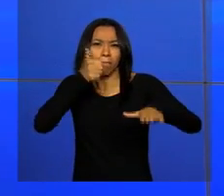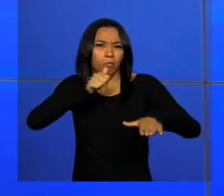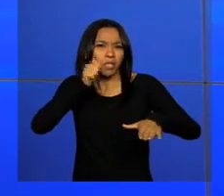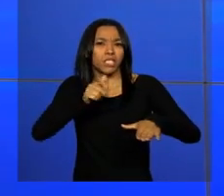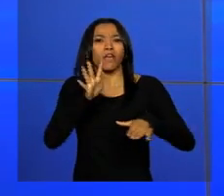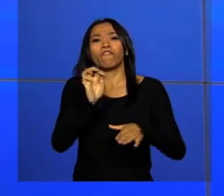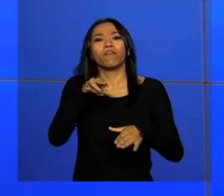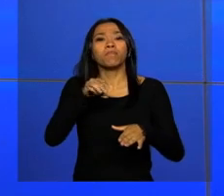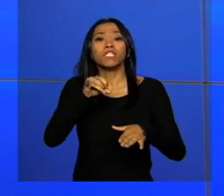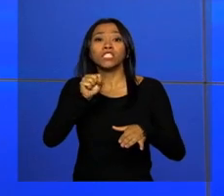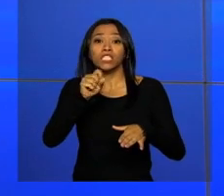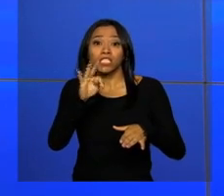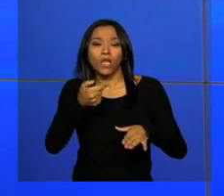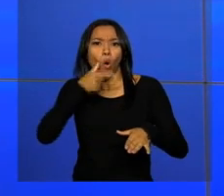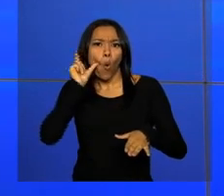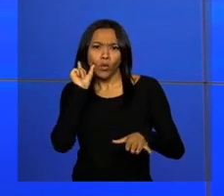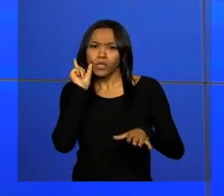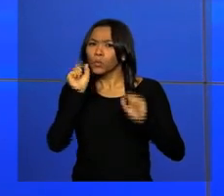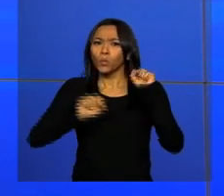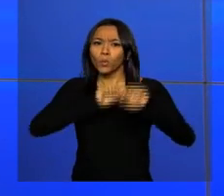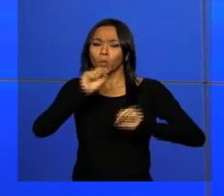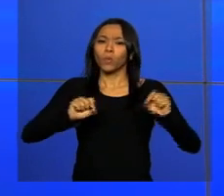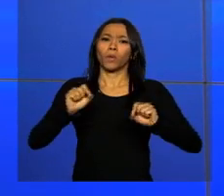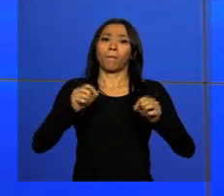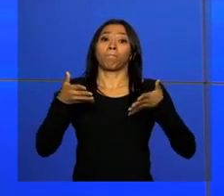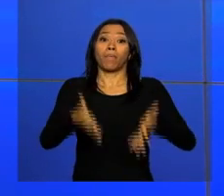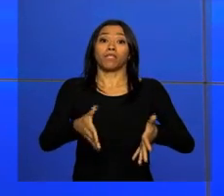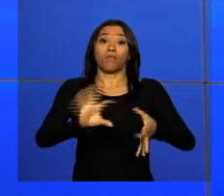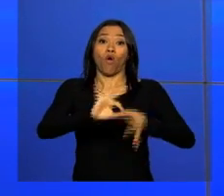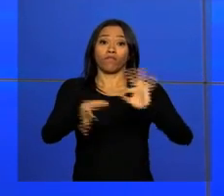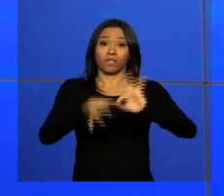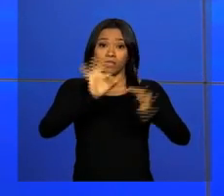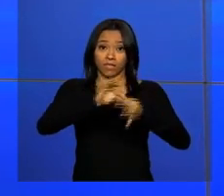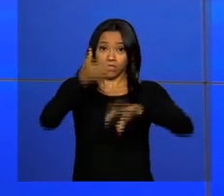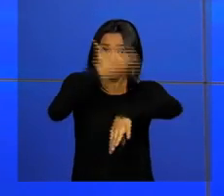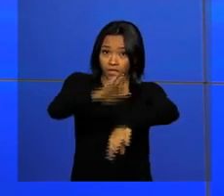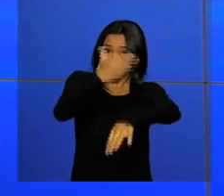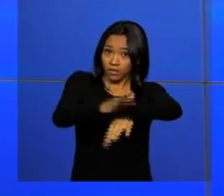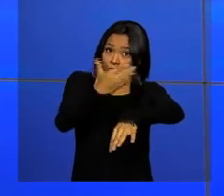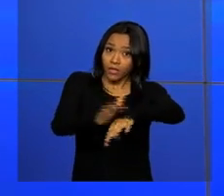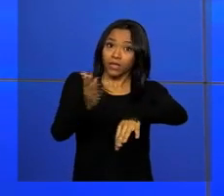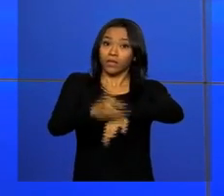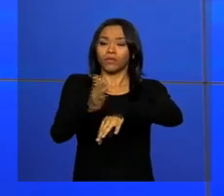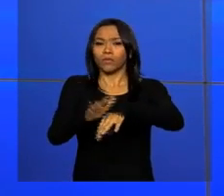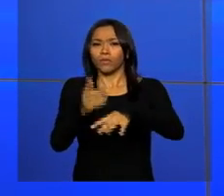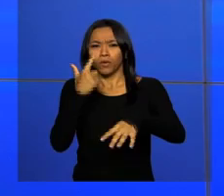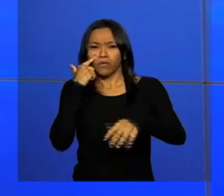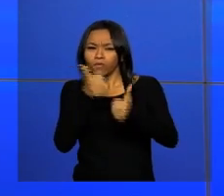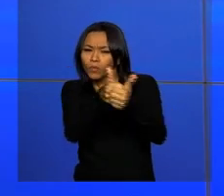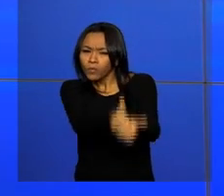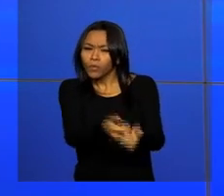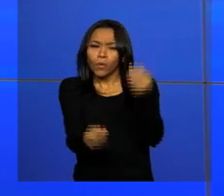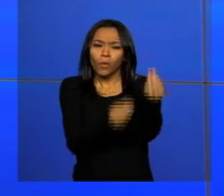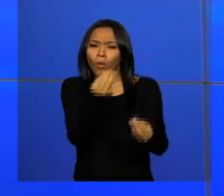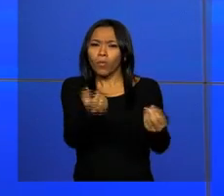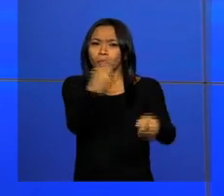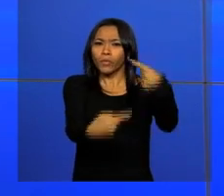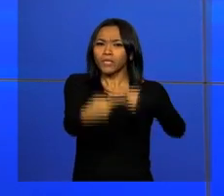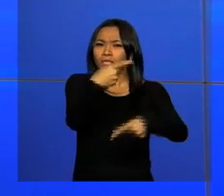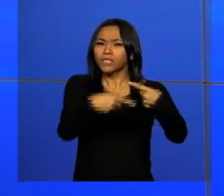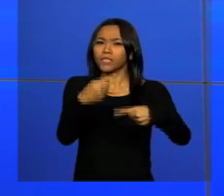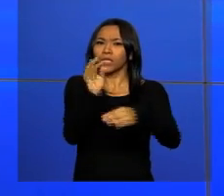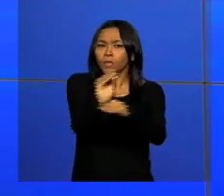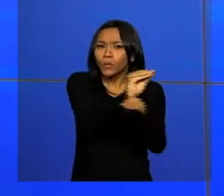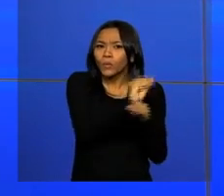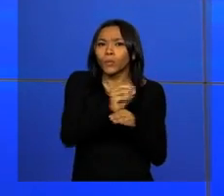participam desde ontem da oficina de capacitação no monitoramento e acompanhamento da Política Nacional de Atenção